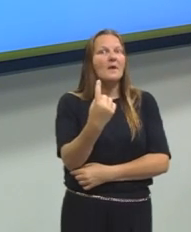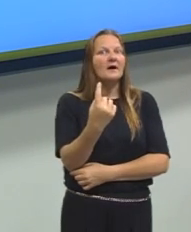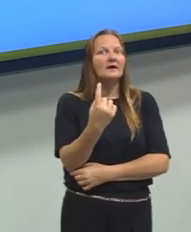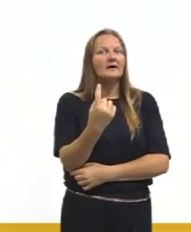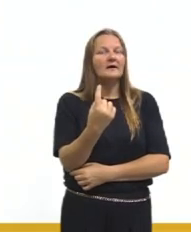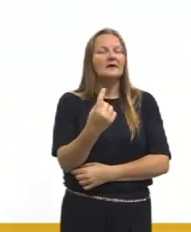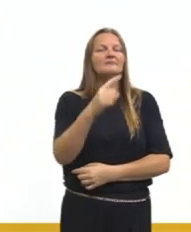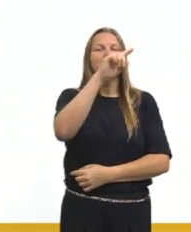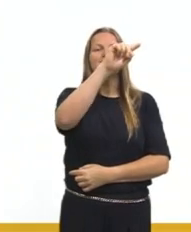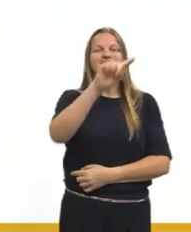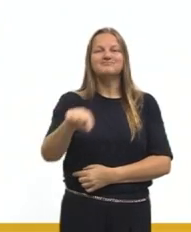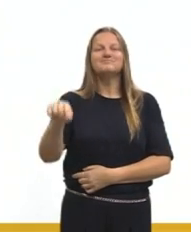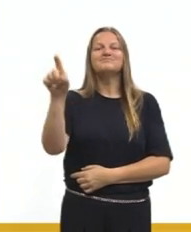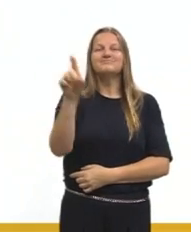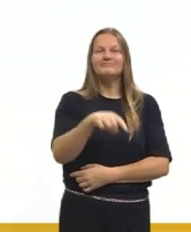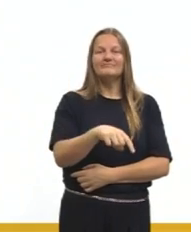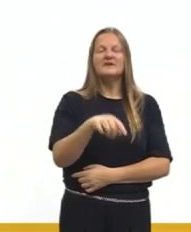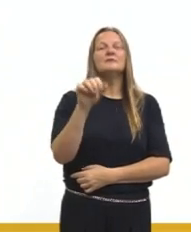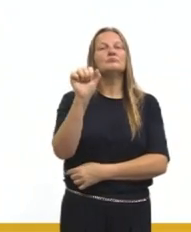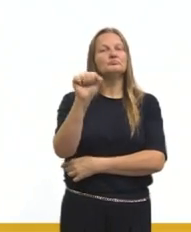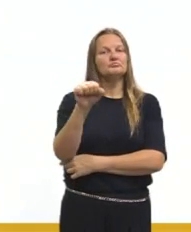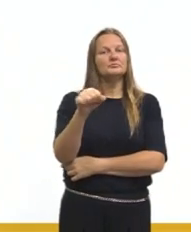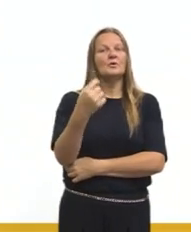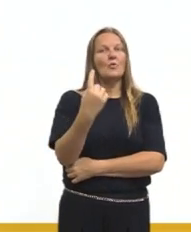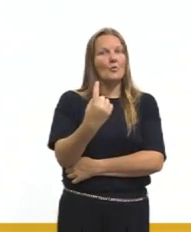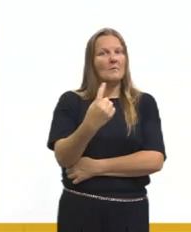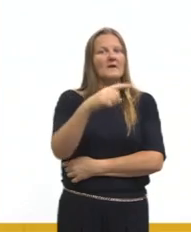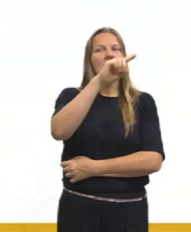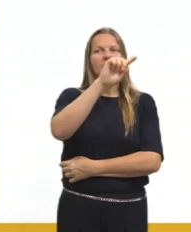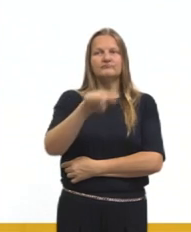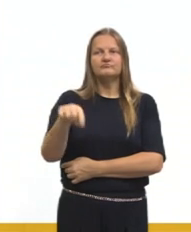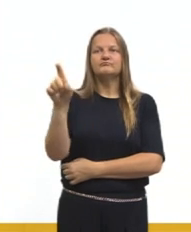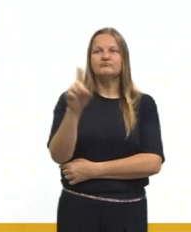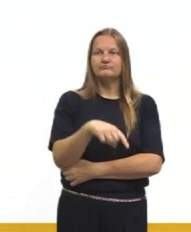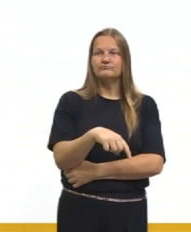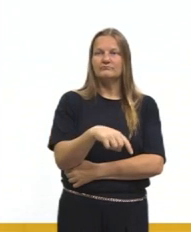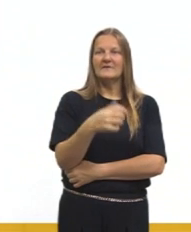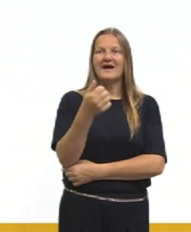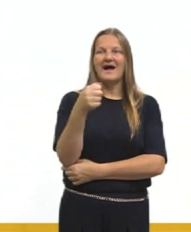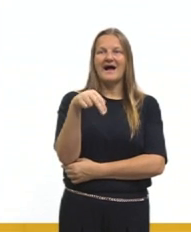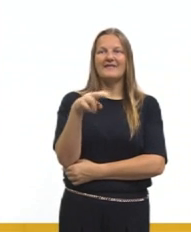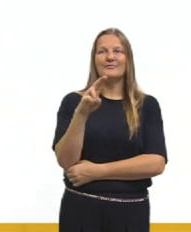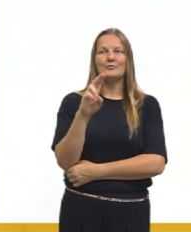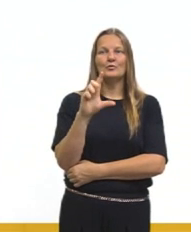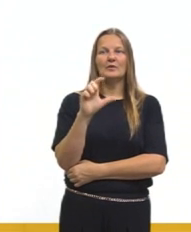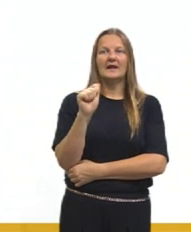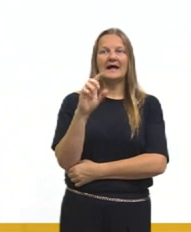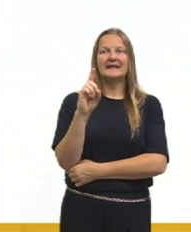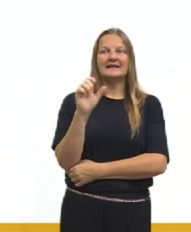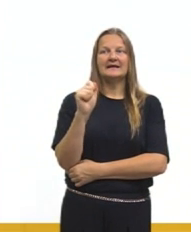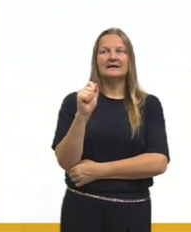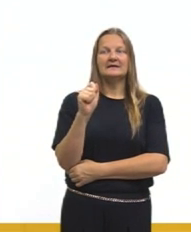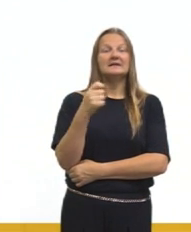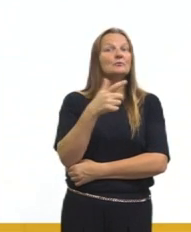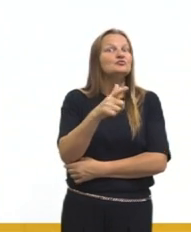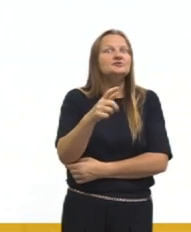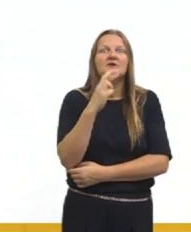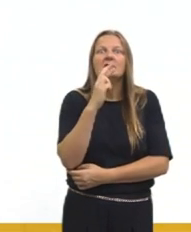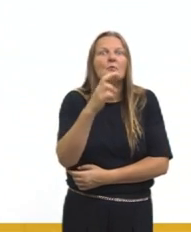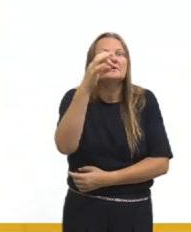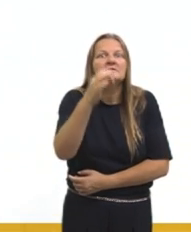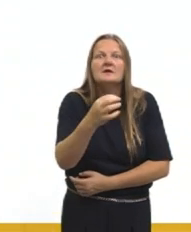anulada. Pois é, uma das questões de matemática não apresentava resposta correta.